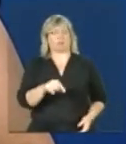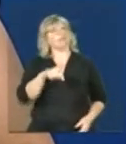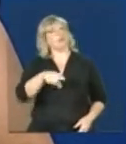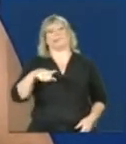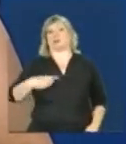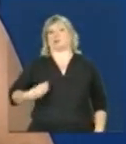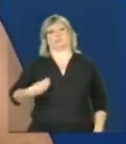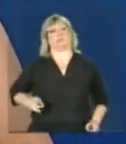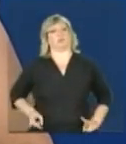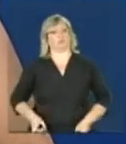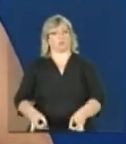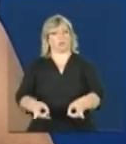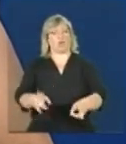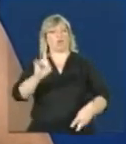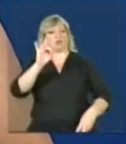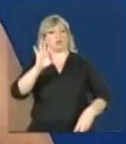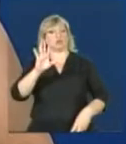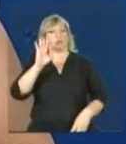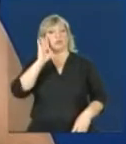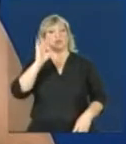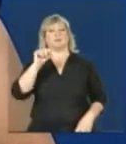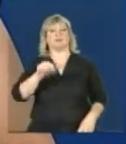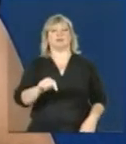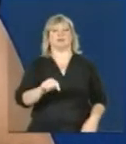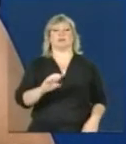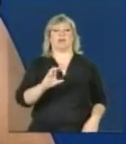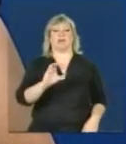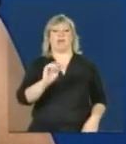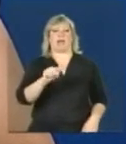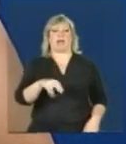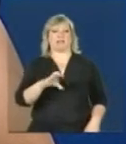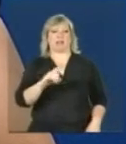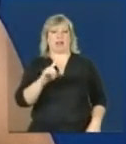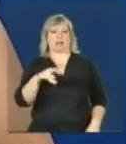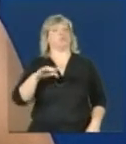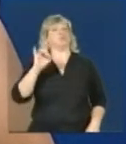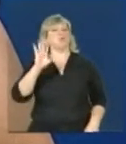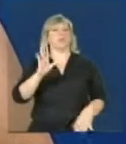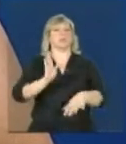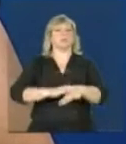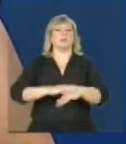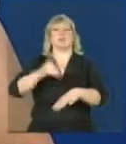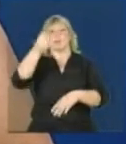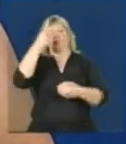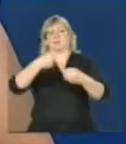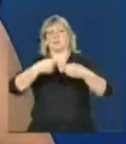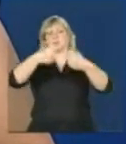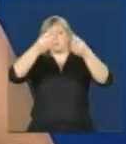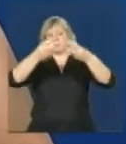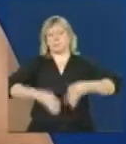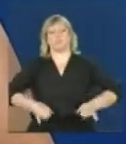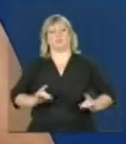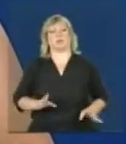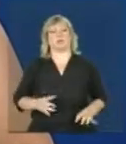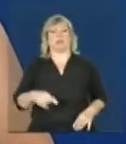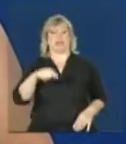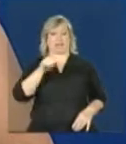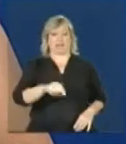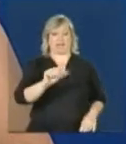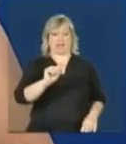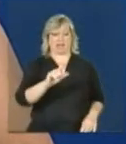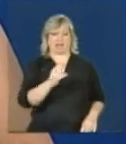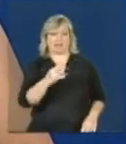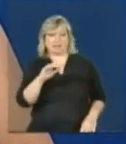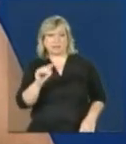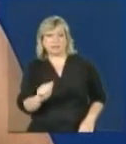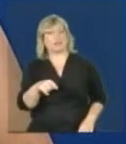base. Então, não existe cadastro cancelado e esse tipo de alerta não significa que o cadastro vai ser excluído da nossa